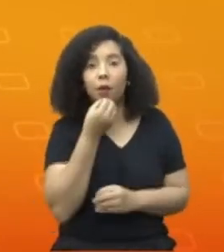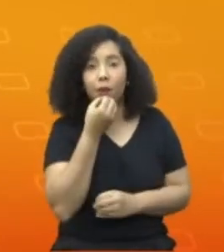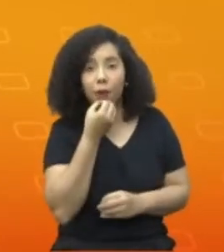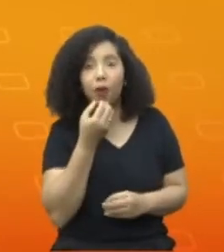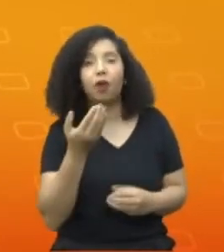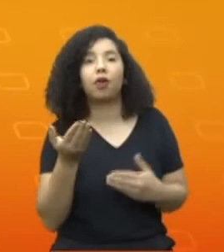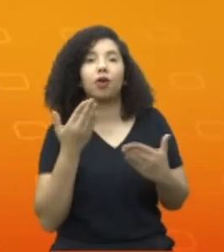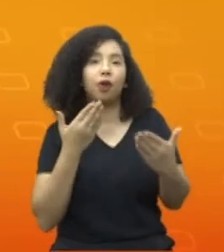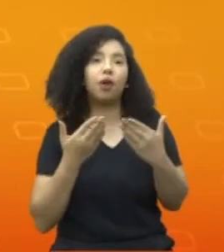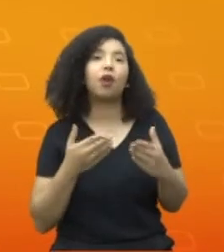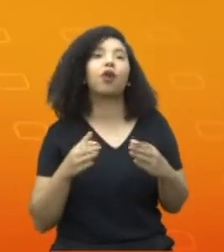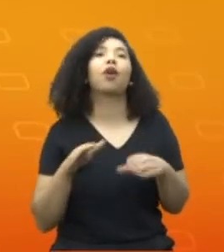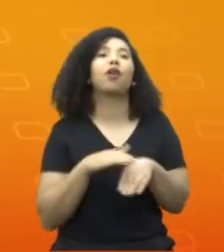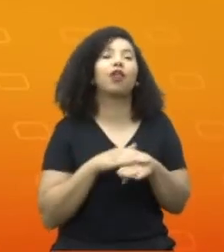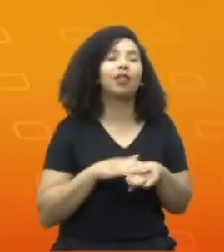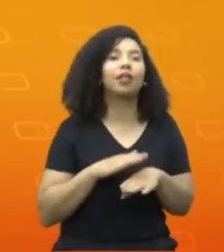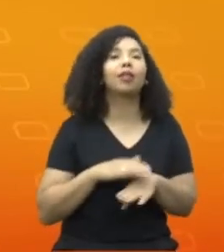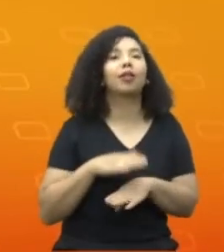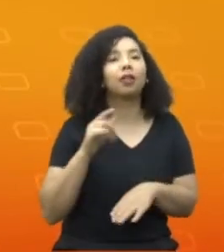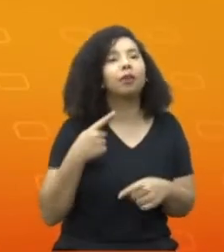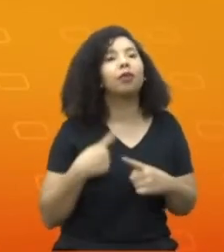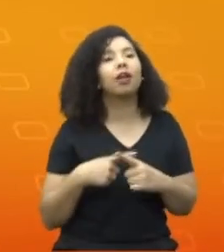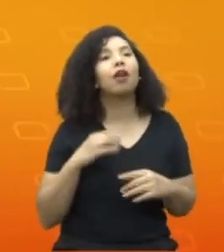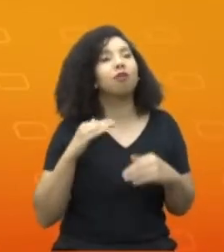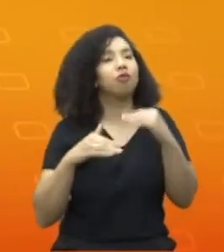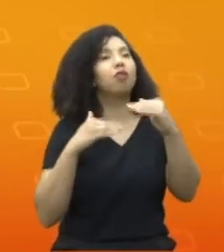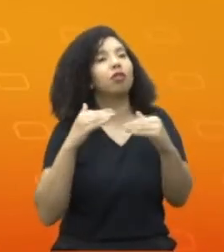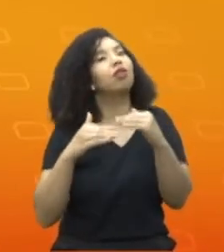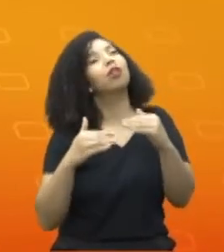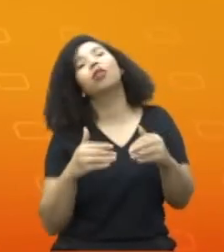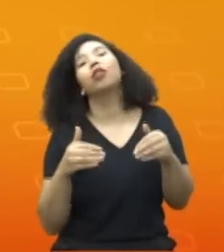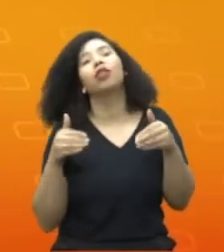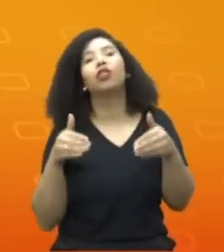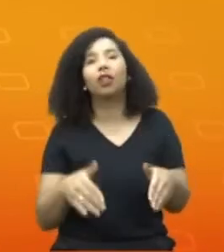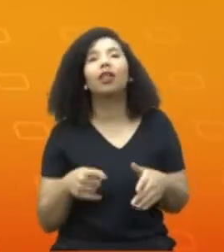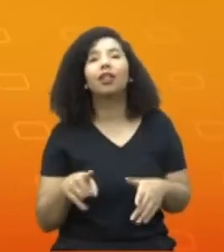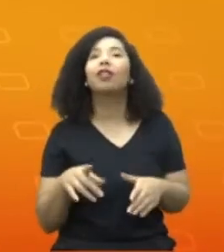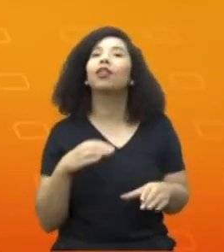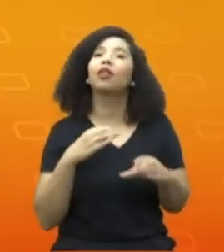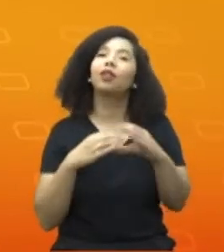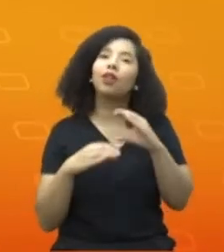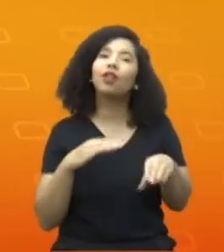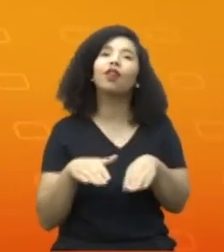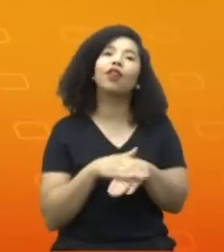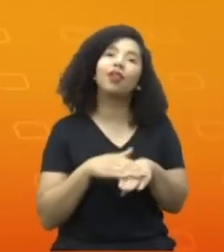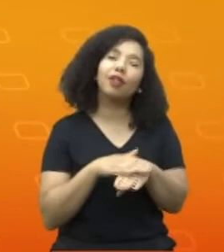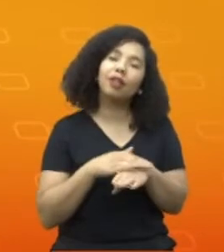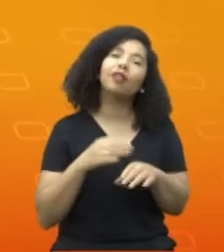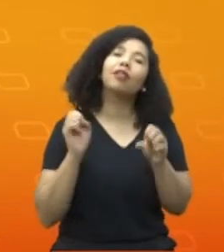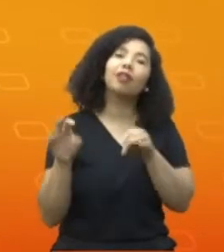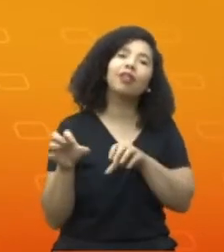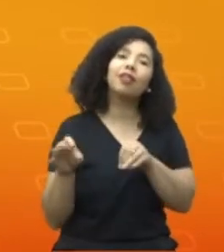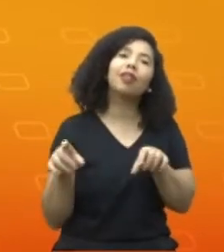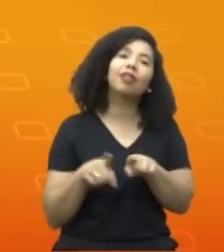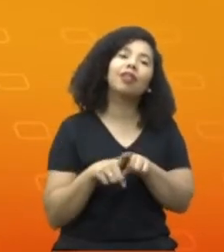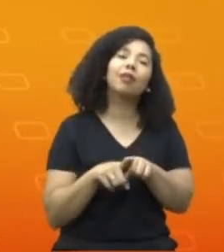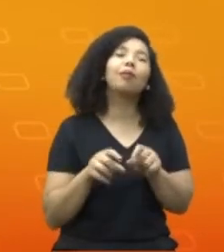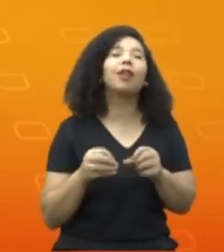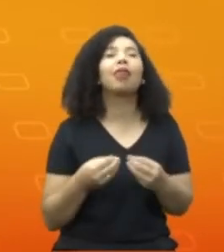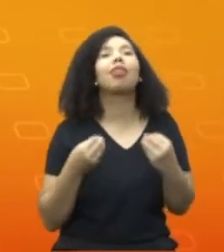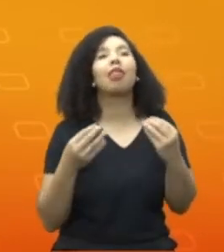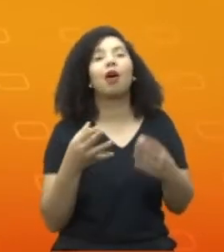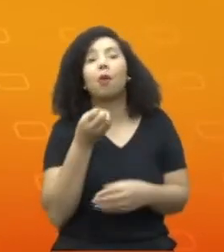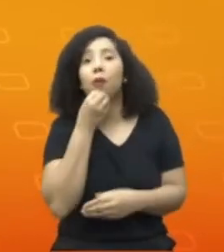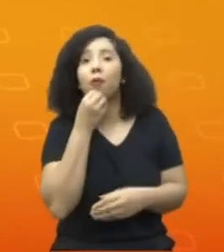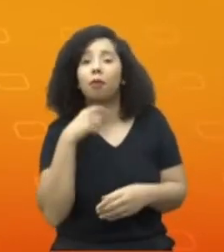porque a evolução vem assim, a evolução vem dessa maneira, conversando, regulando, disciplinando, mas abrindo a oportunidade para todos